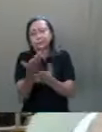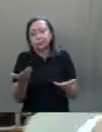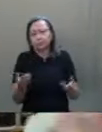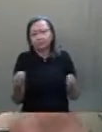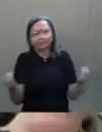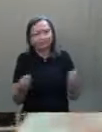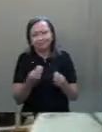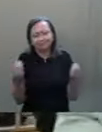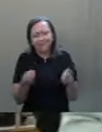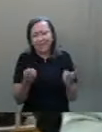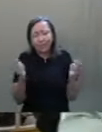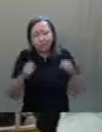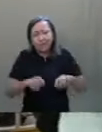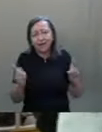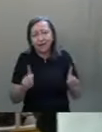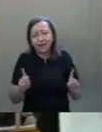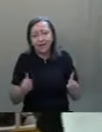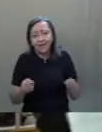dá, não dá.